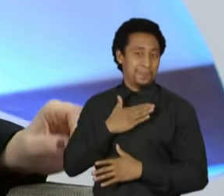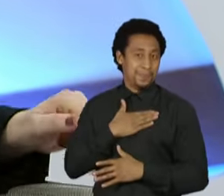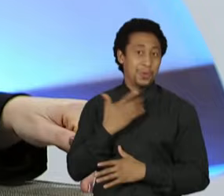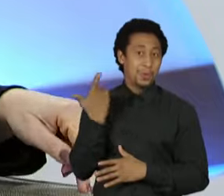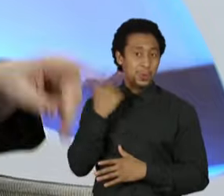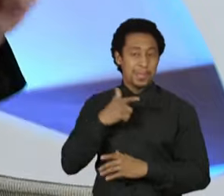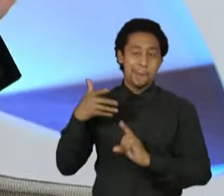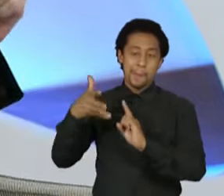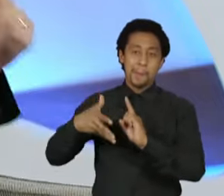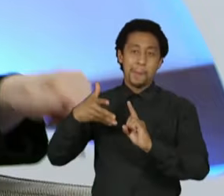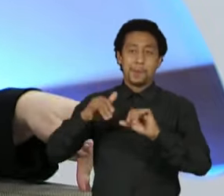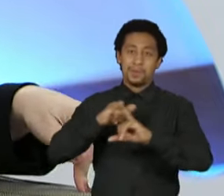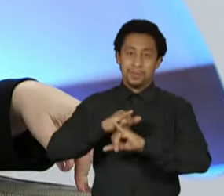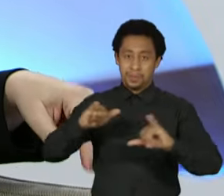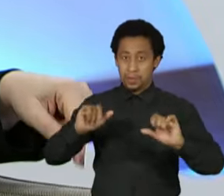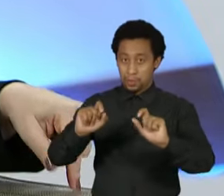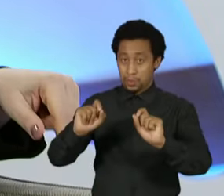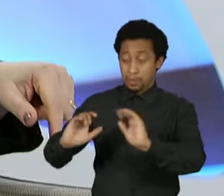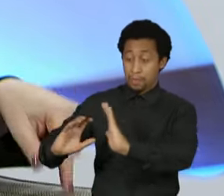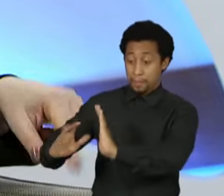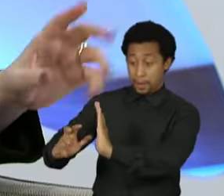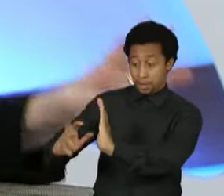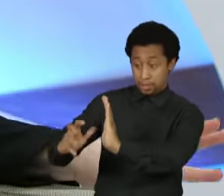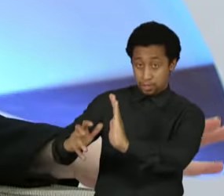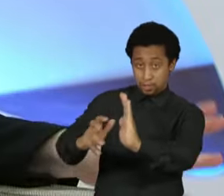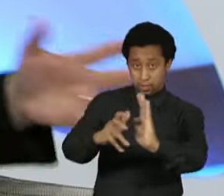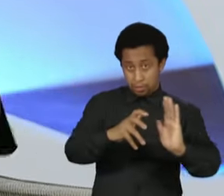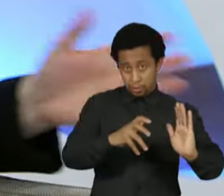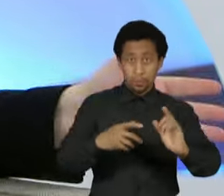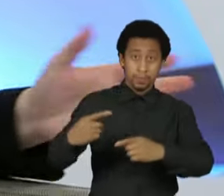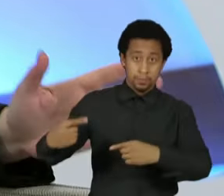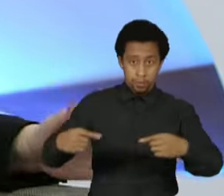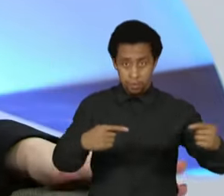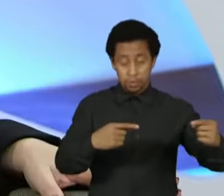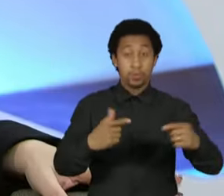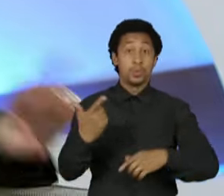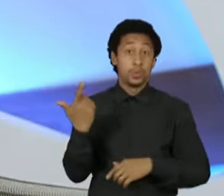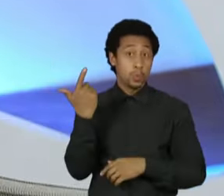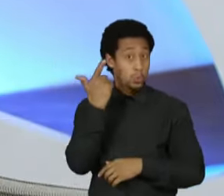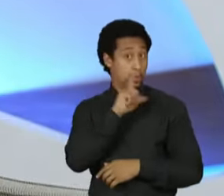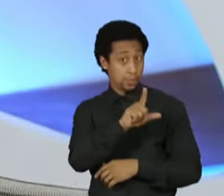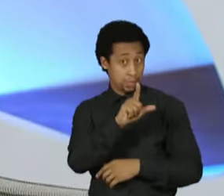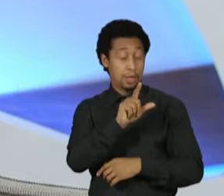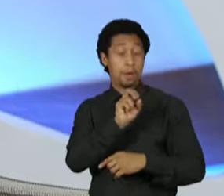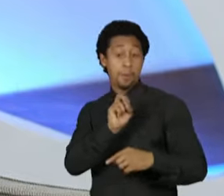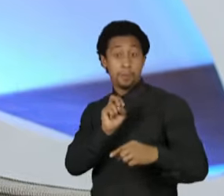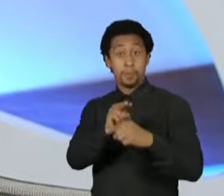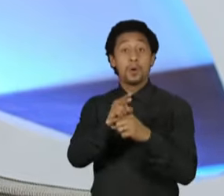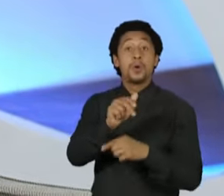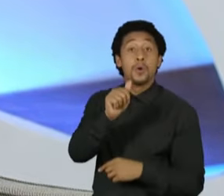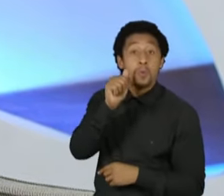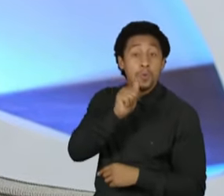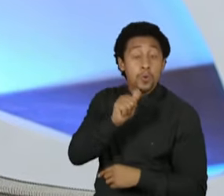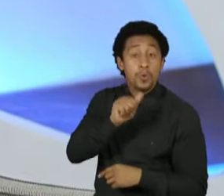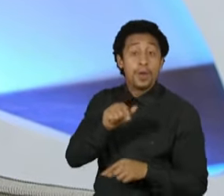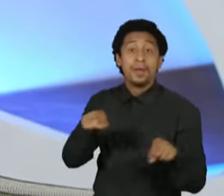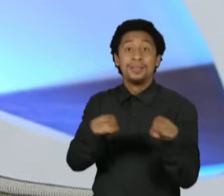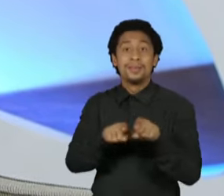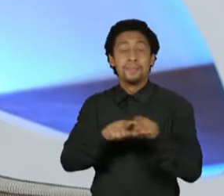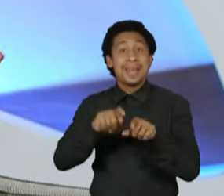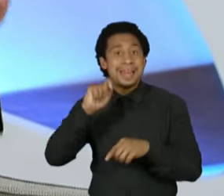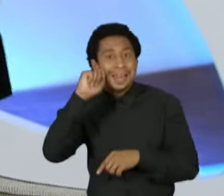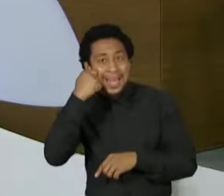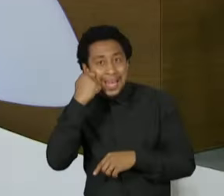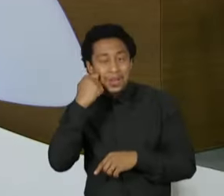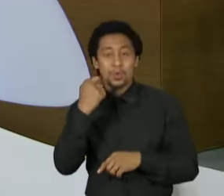eleição, garante que os partidos políticos que elegerem mulheres ou negros, homens ou mulheres negros, vai contar em dobro para o fundo. Isso é uma